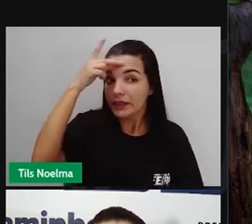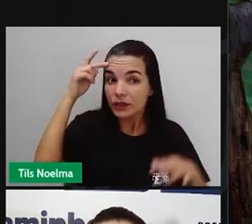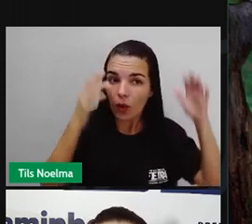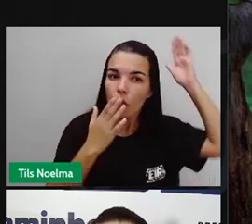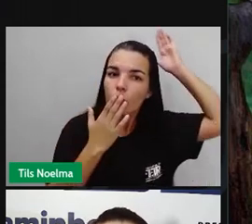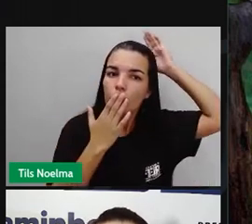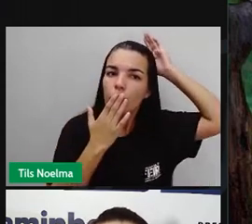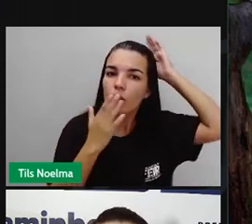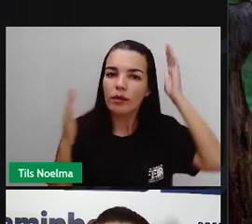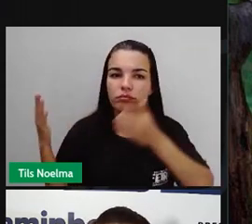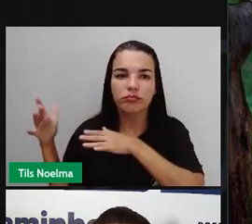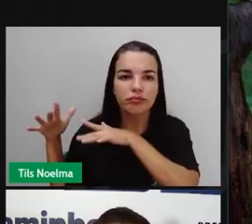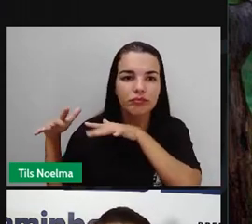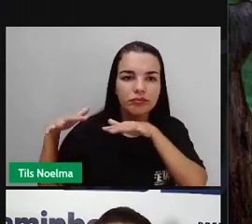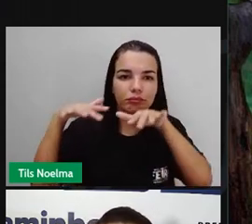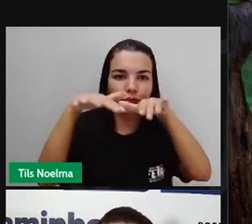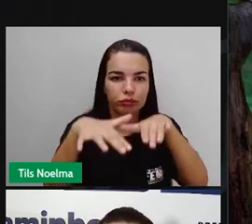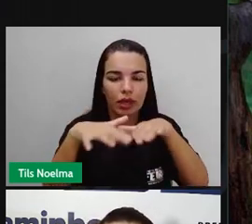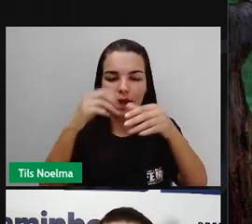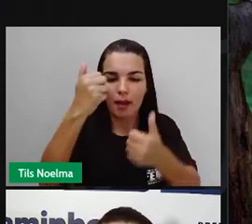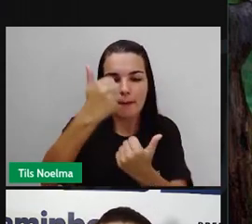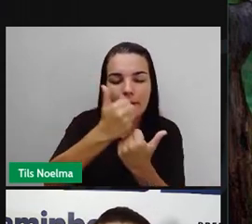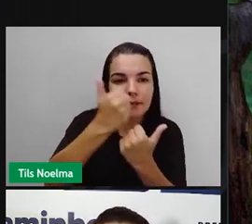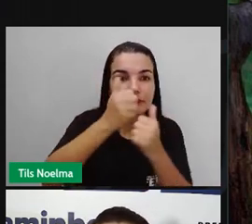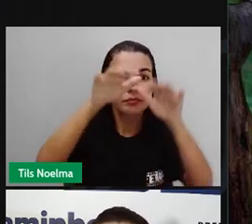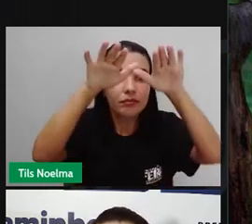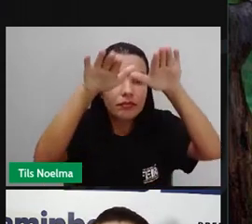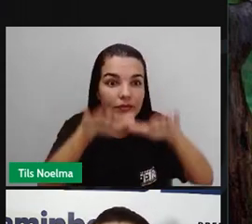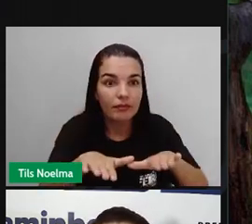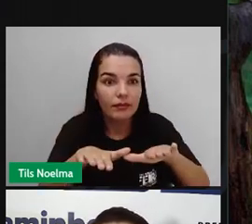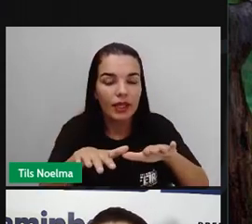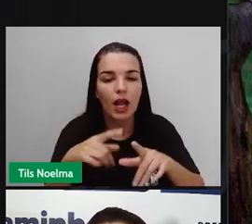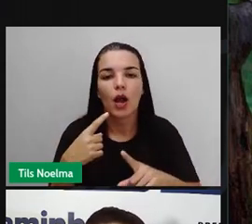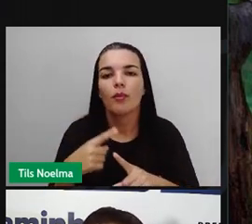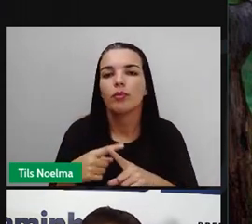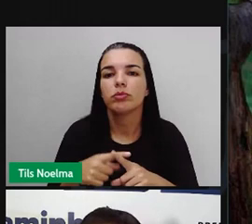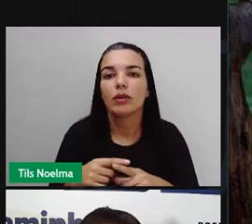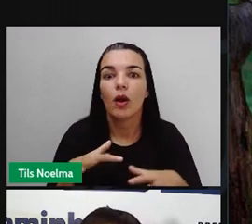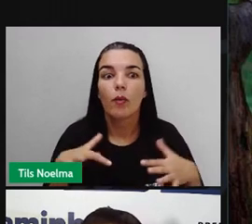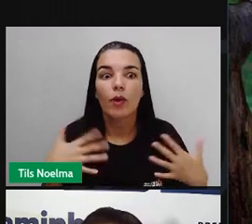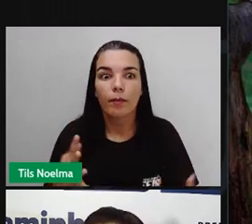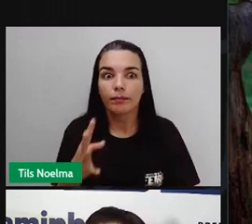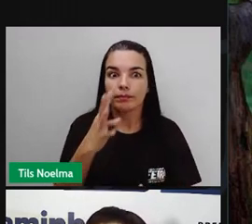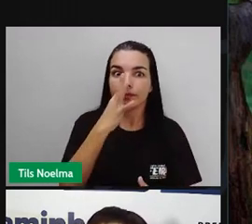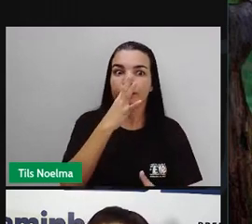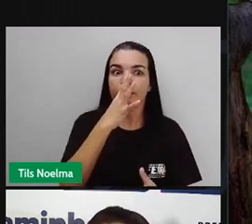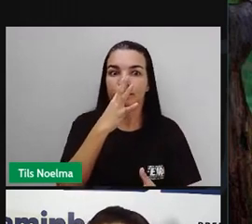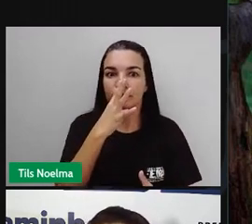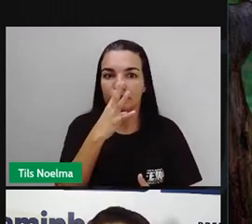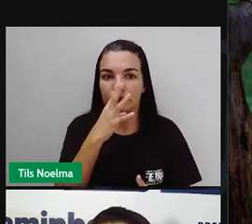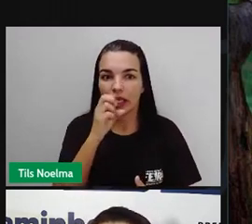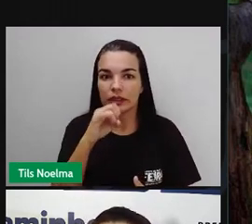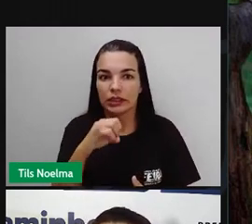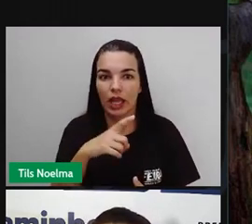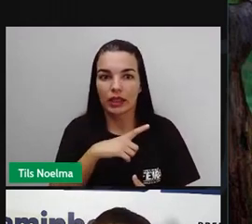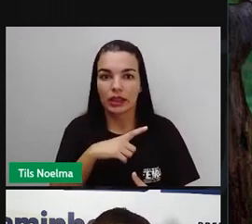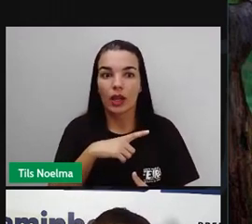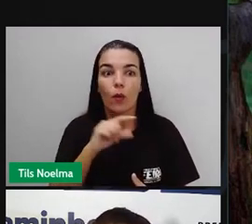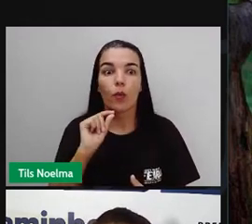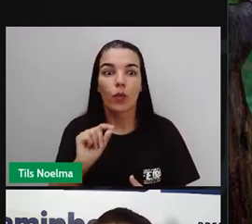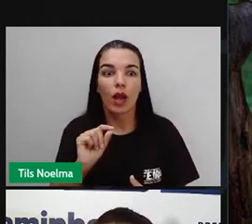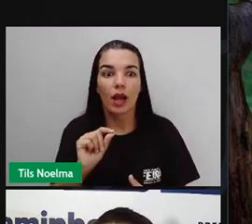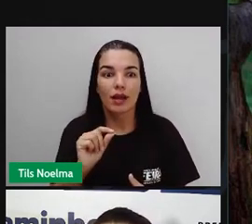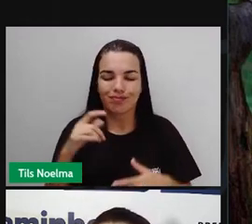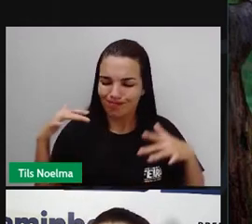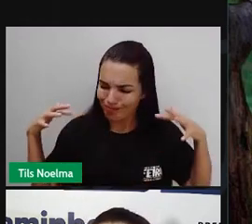Qual é o espaço da ocupação da Amazônia legal para os indígenas? As pessoas acabam entrando